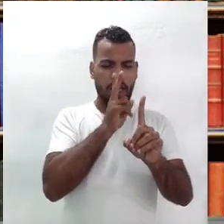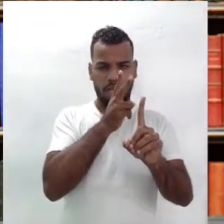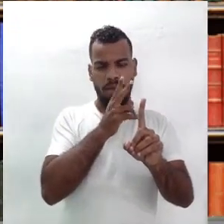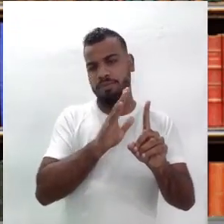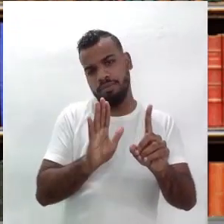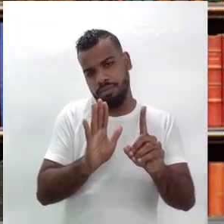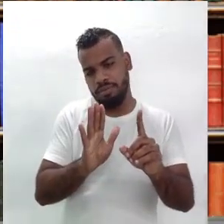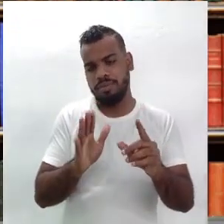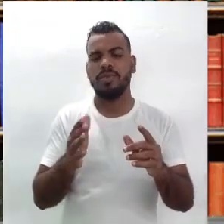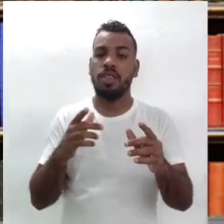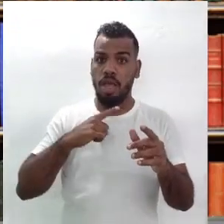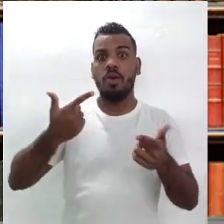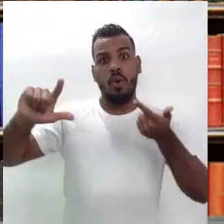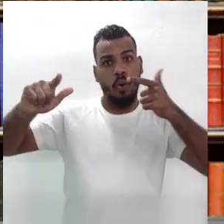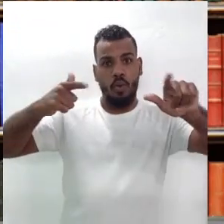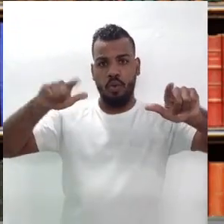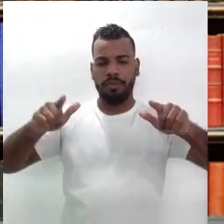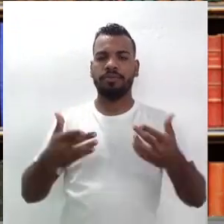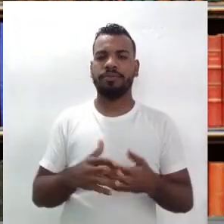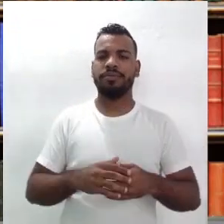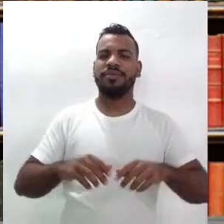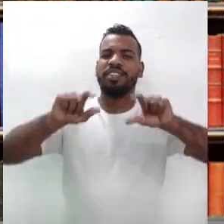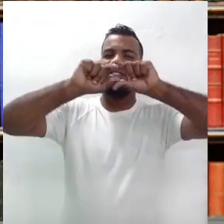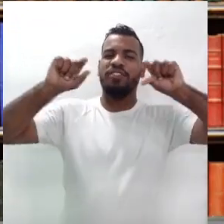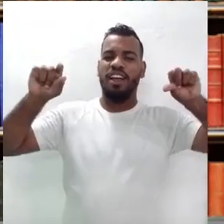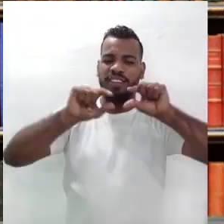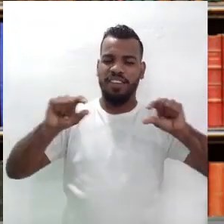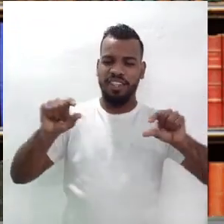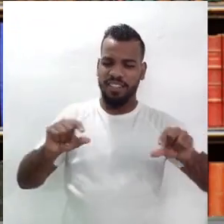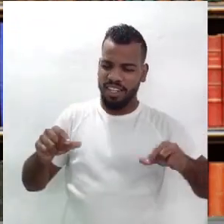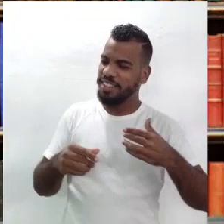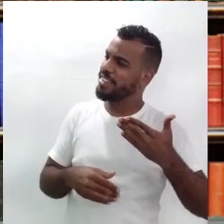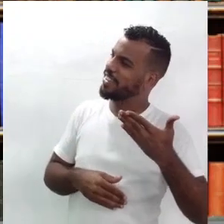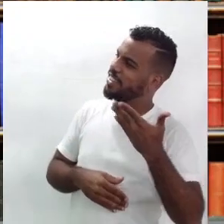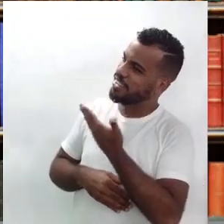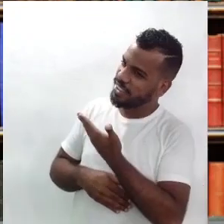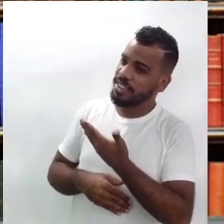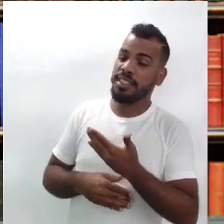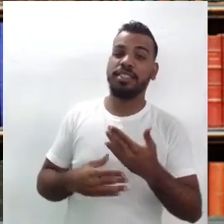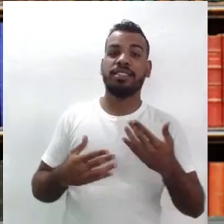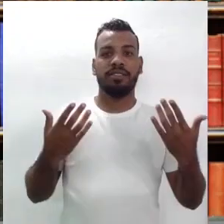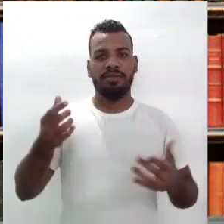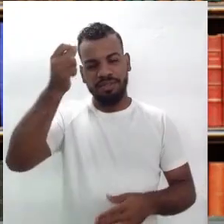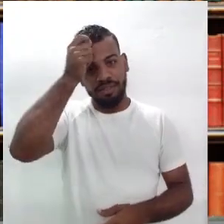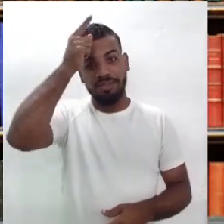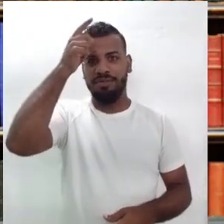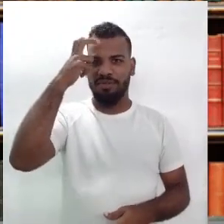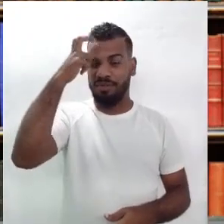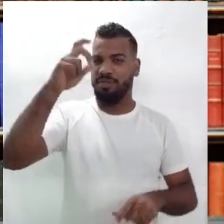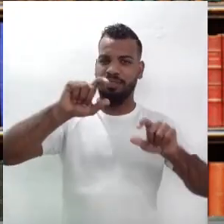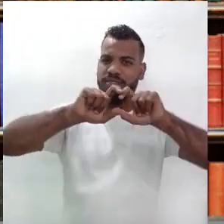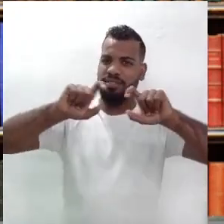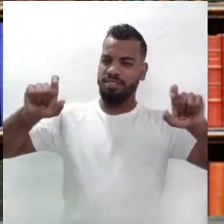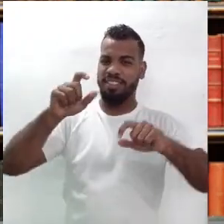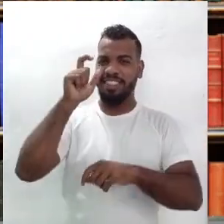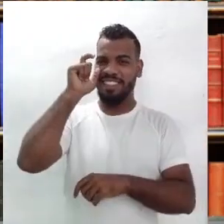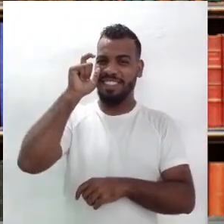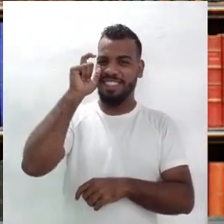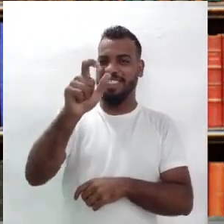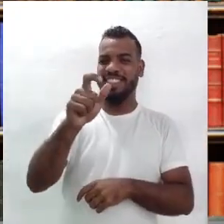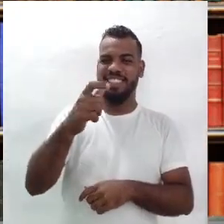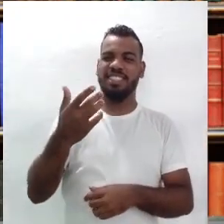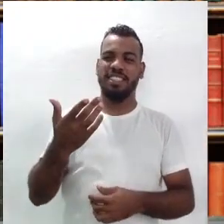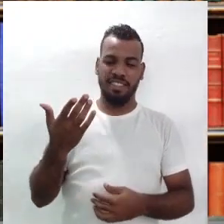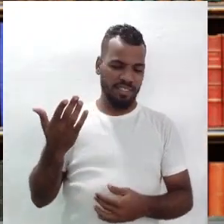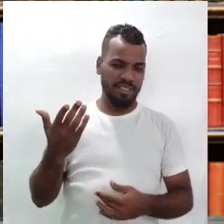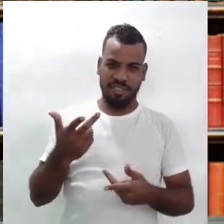para finalizar, nós temos frases de Ariano. Lembrar que Ariano tinha umas sacadas, umas frases interessantes que